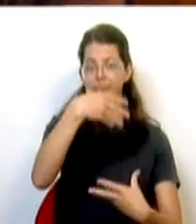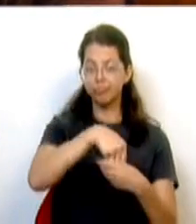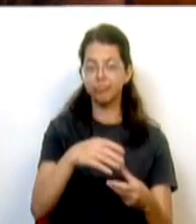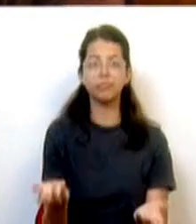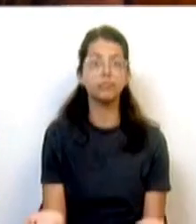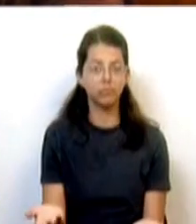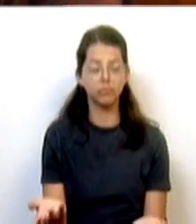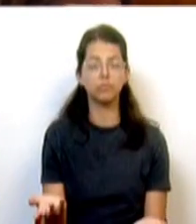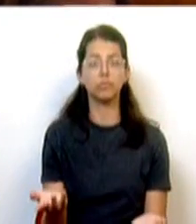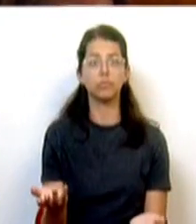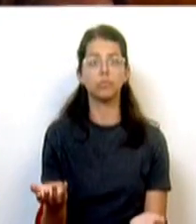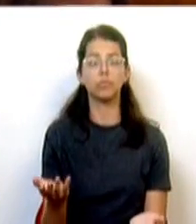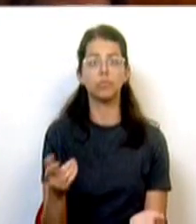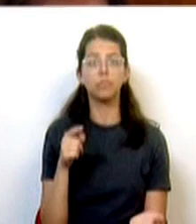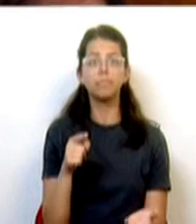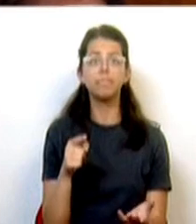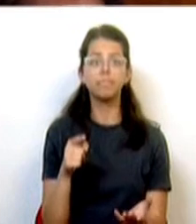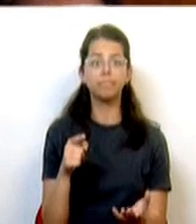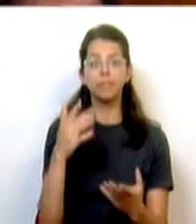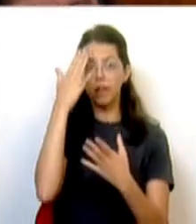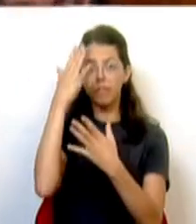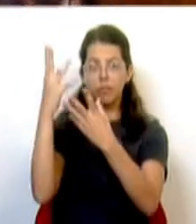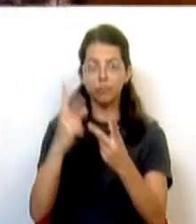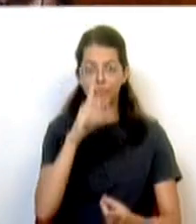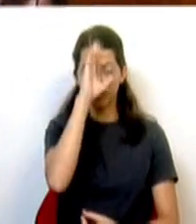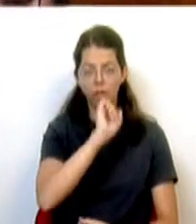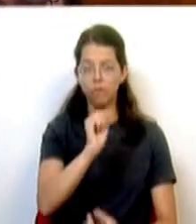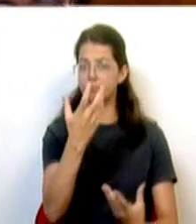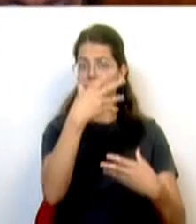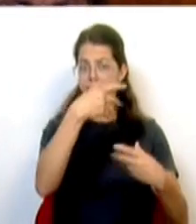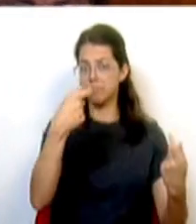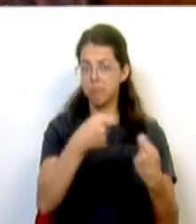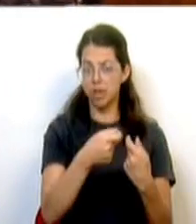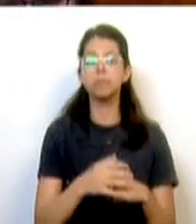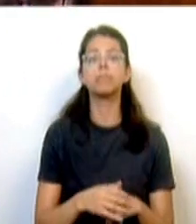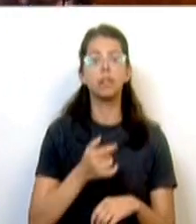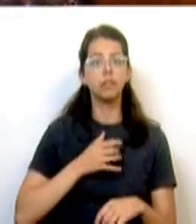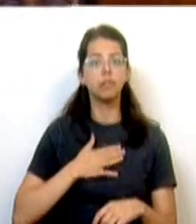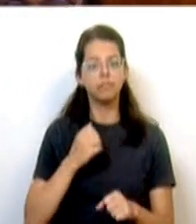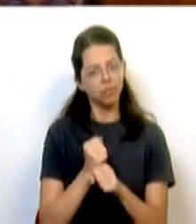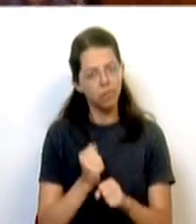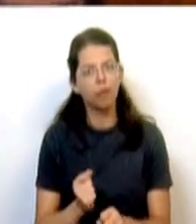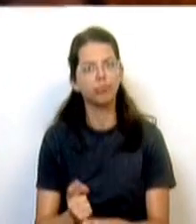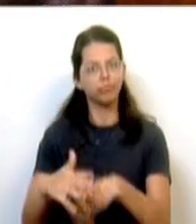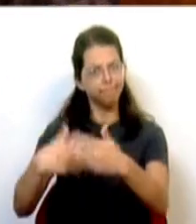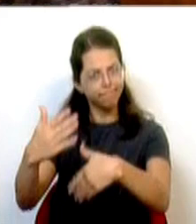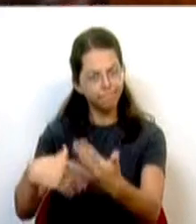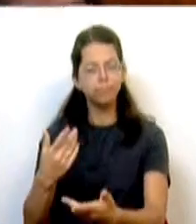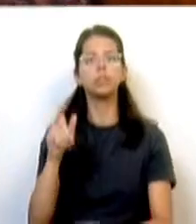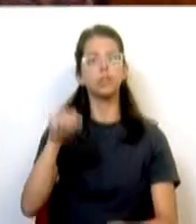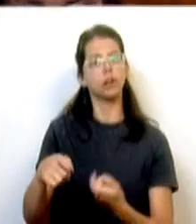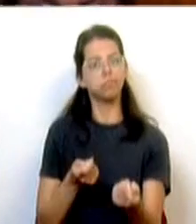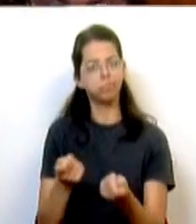estão dentro daquilo que é o orçamento do Estado. Queremos deixar as empresas de trabalhar. Sim, as empresas e os gestores têm